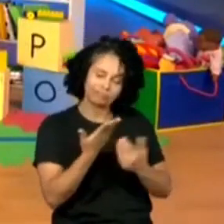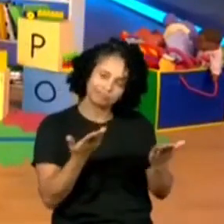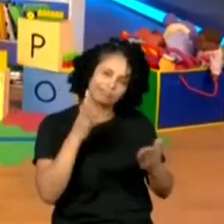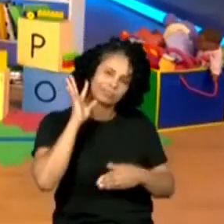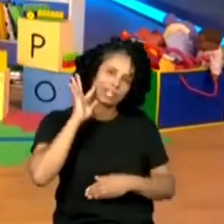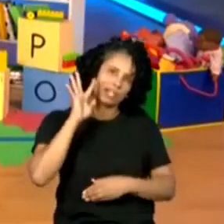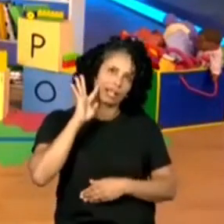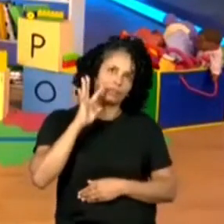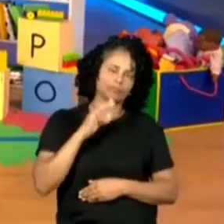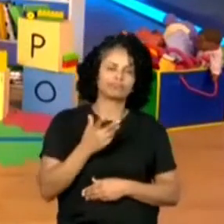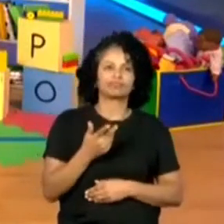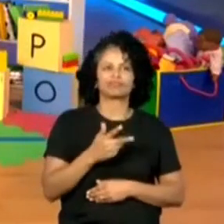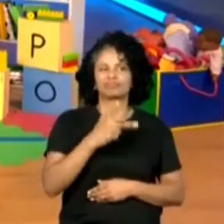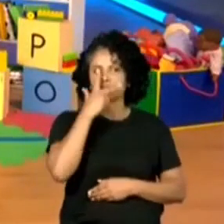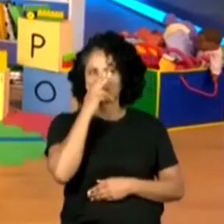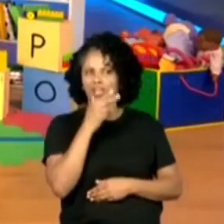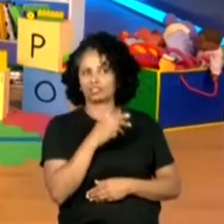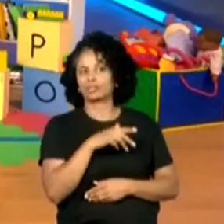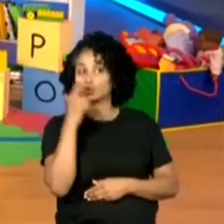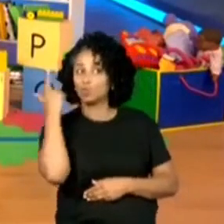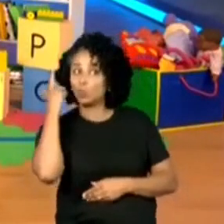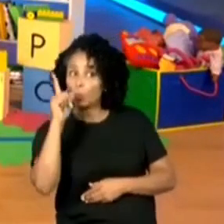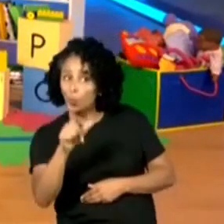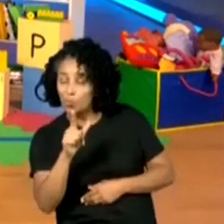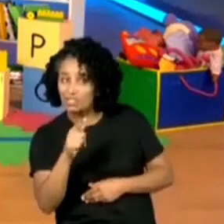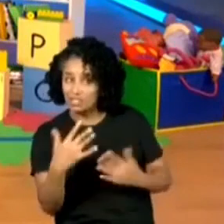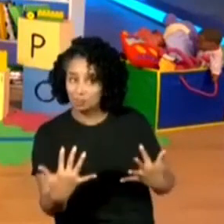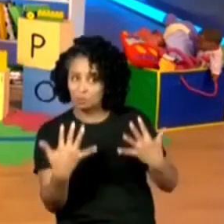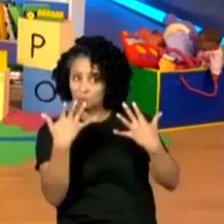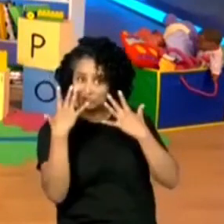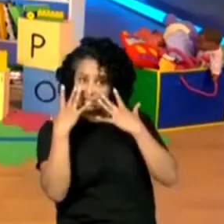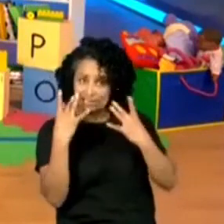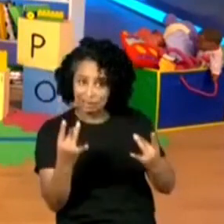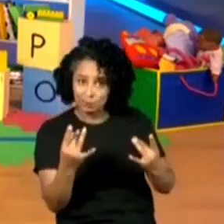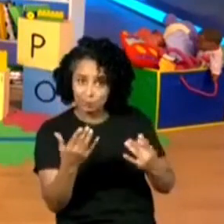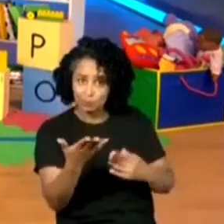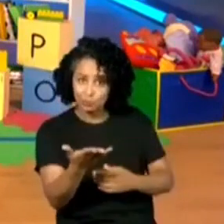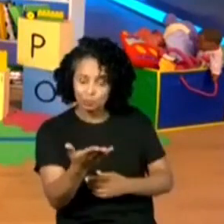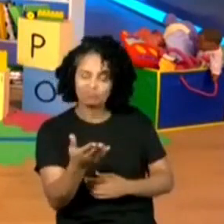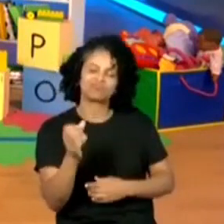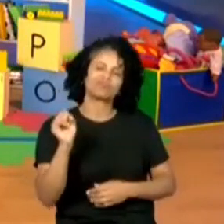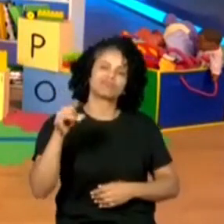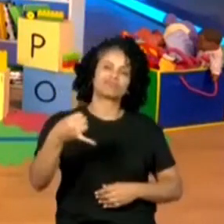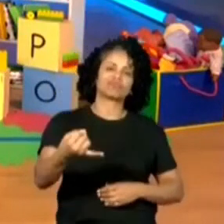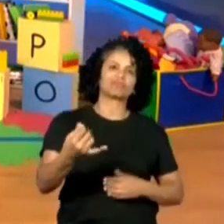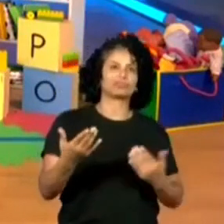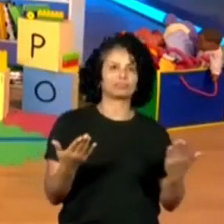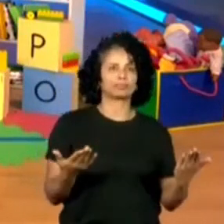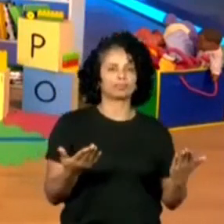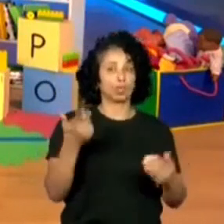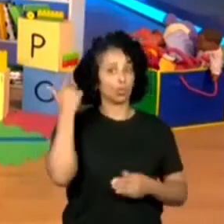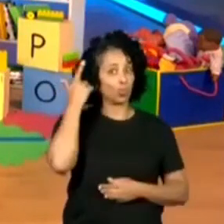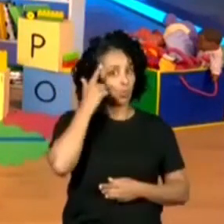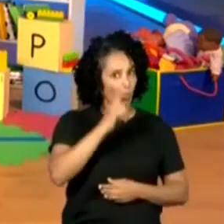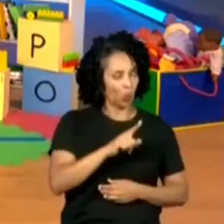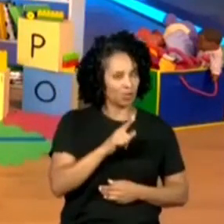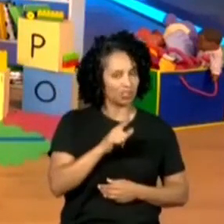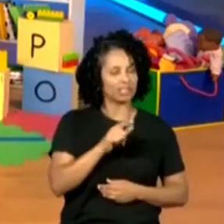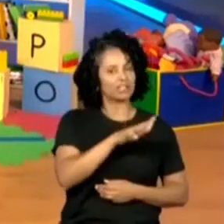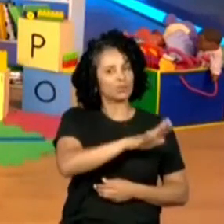levantei a bola para a segunda aula? Ah, sim. Com certeza. Levantei? Então, ó. Aí, levantei a bola.